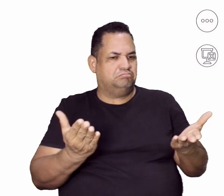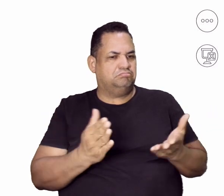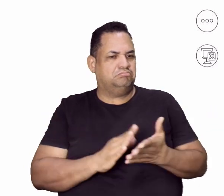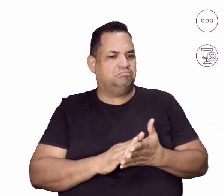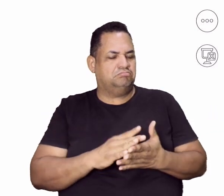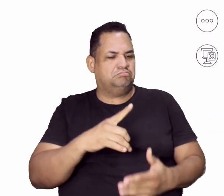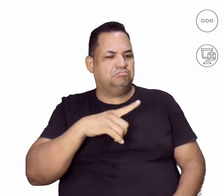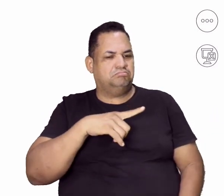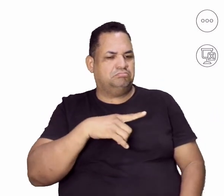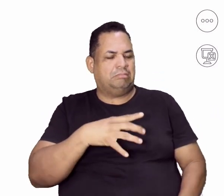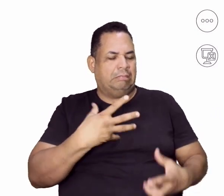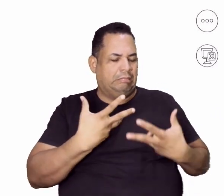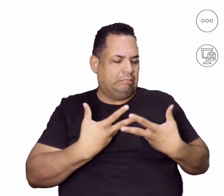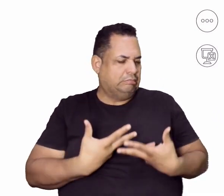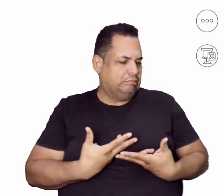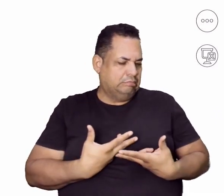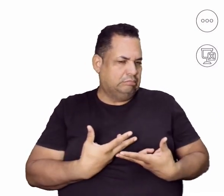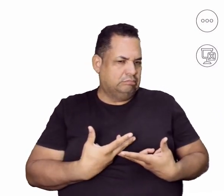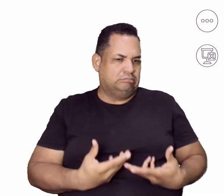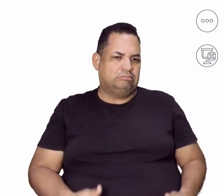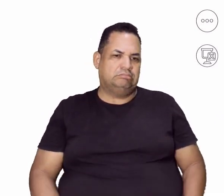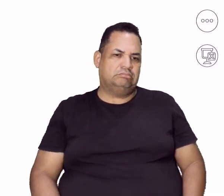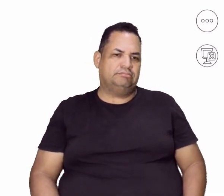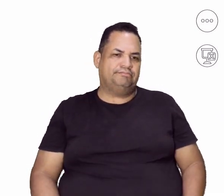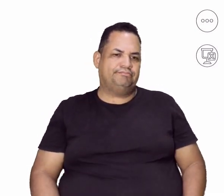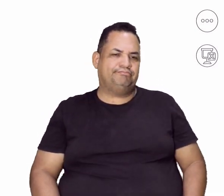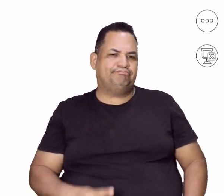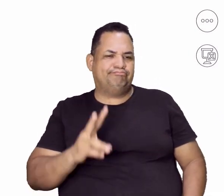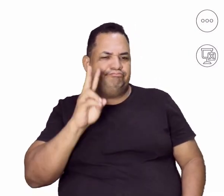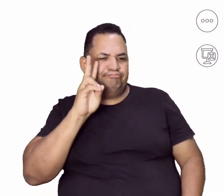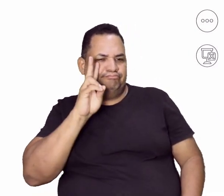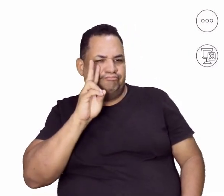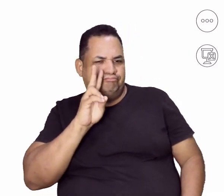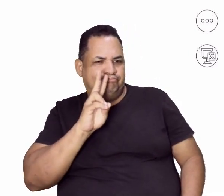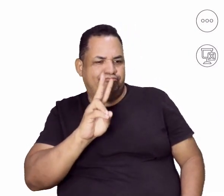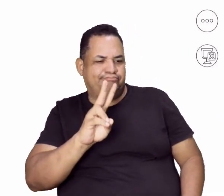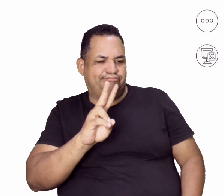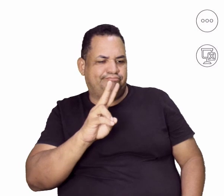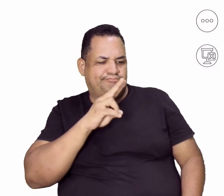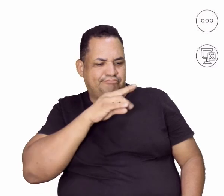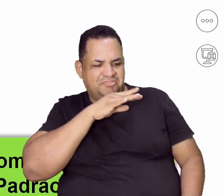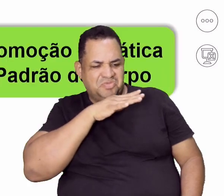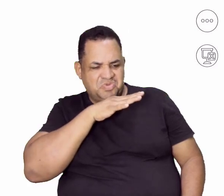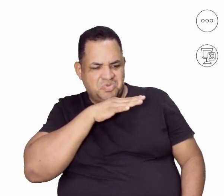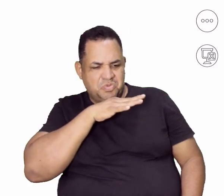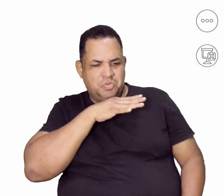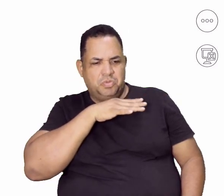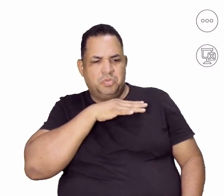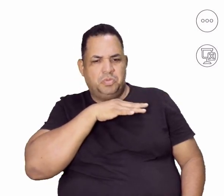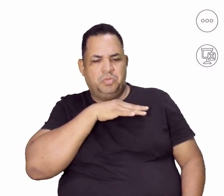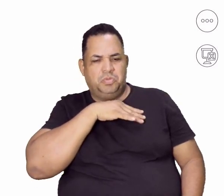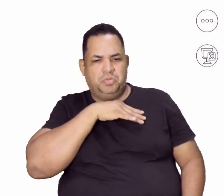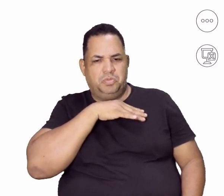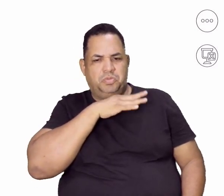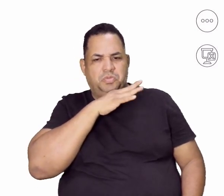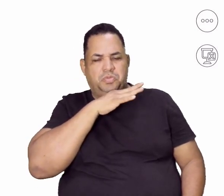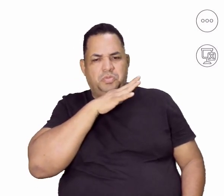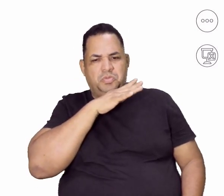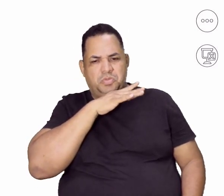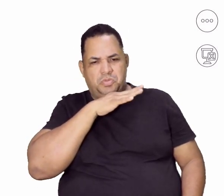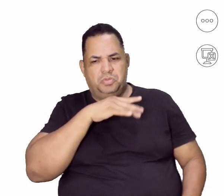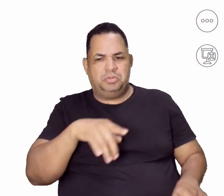causa uma visão negativa de mim? Pode causar. Isso também pode